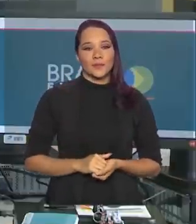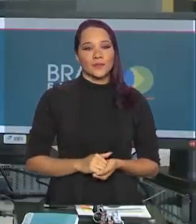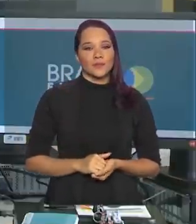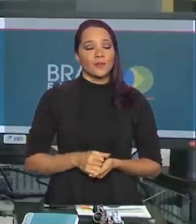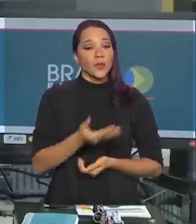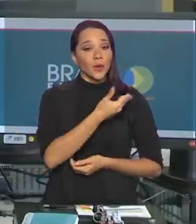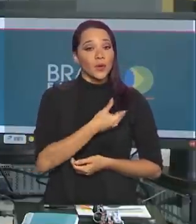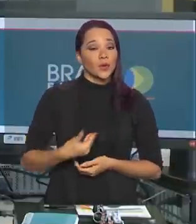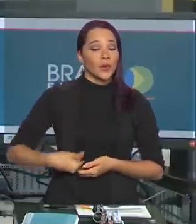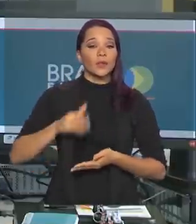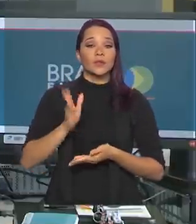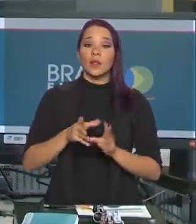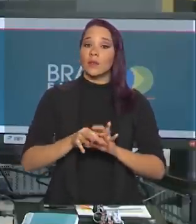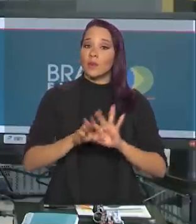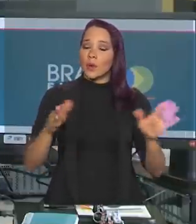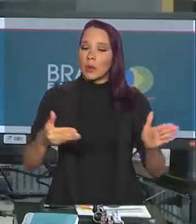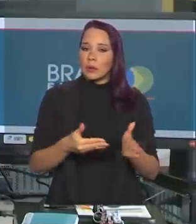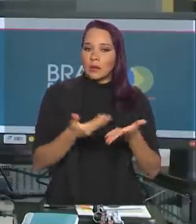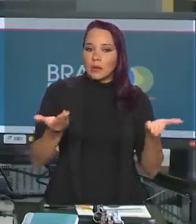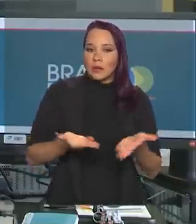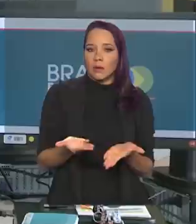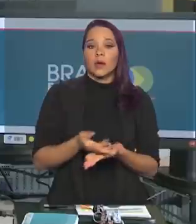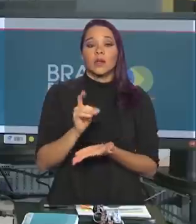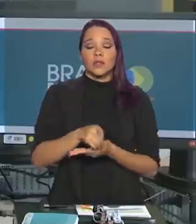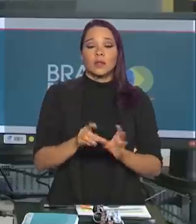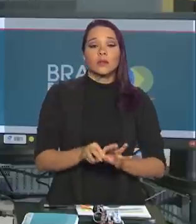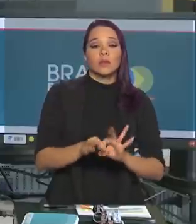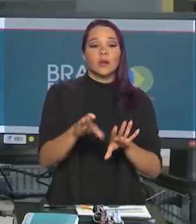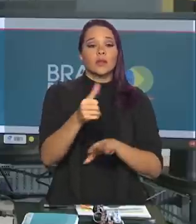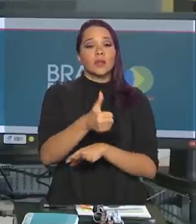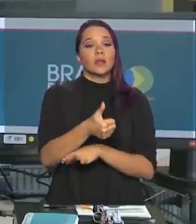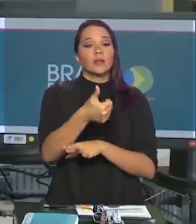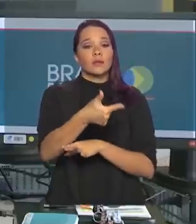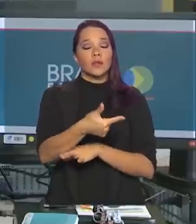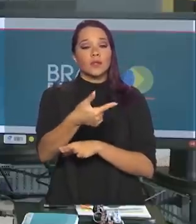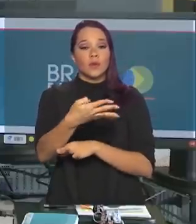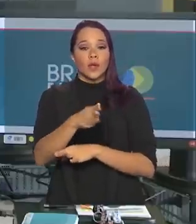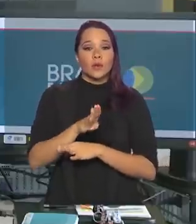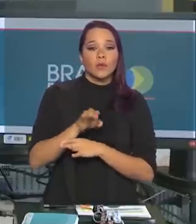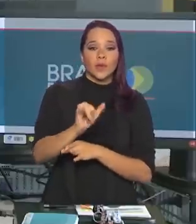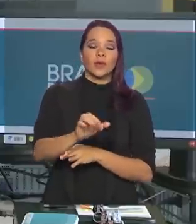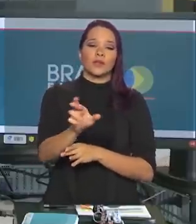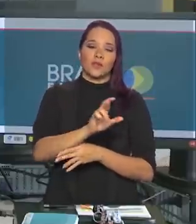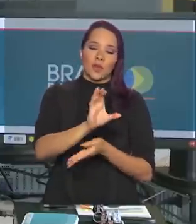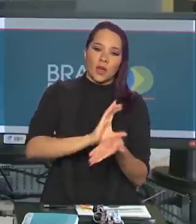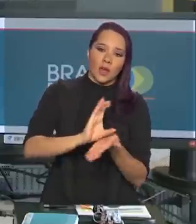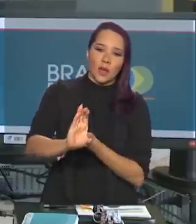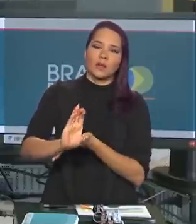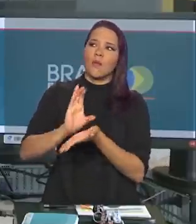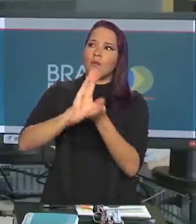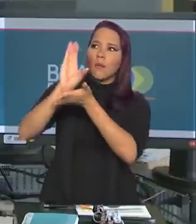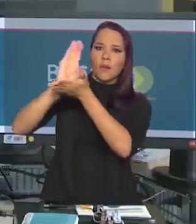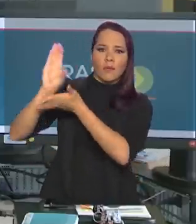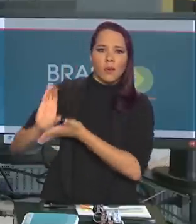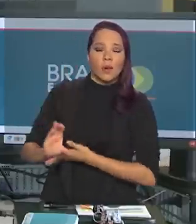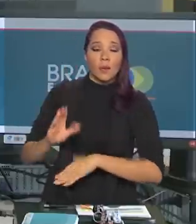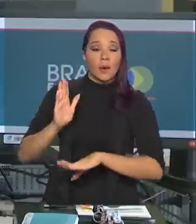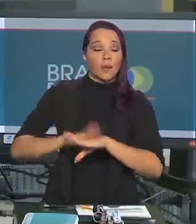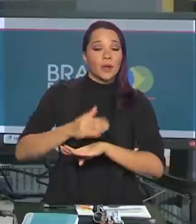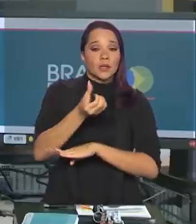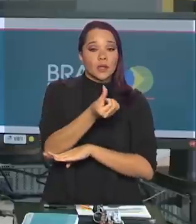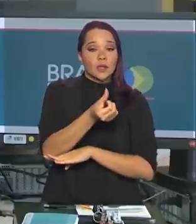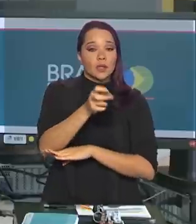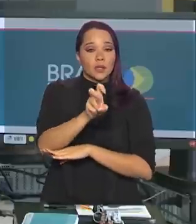O governo já liberou até agora mais de R 124 bilhões, distribuídos para mais de